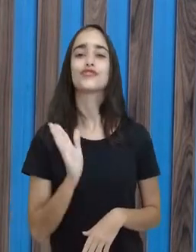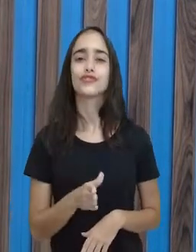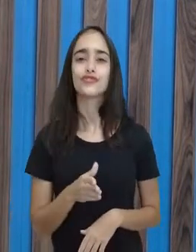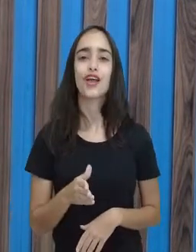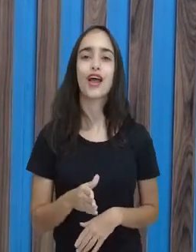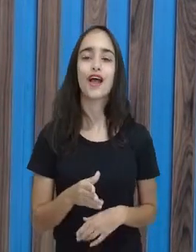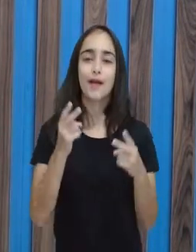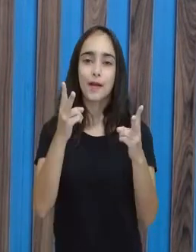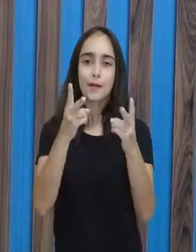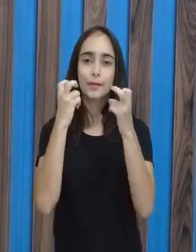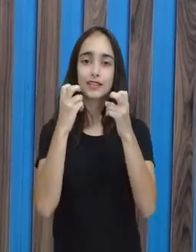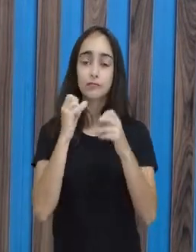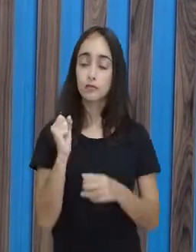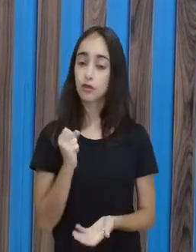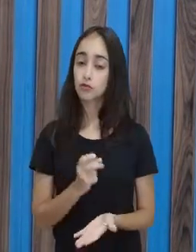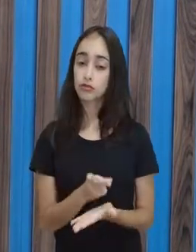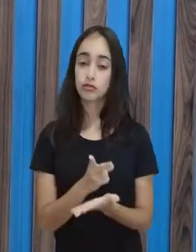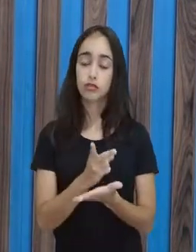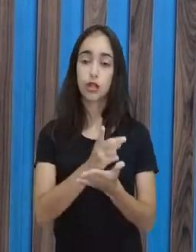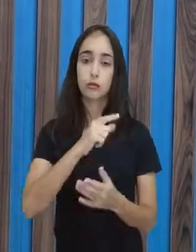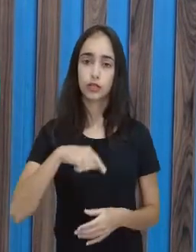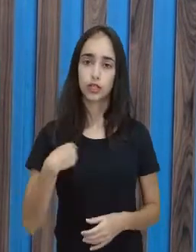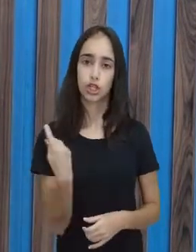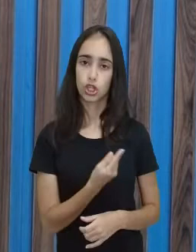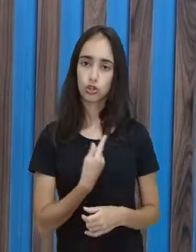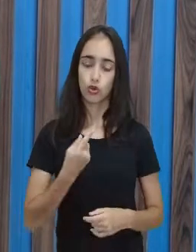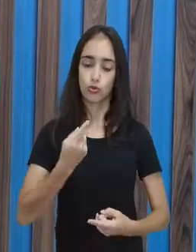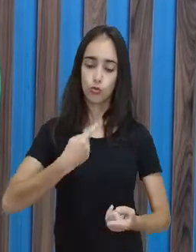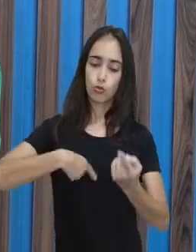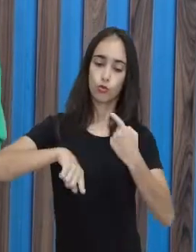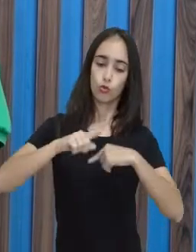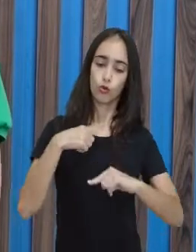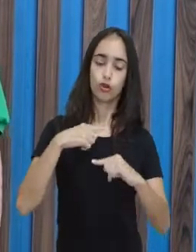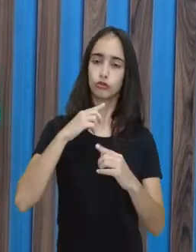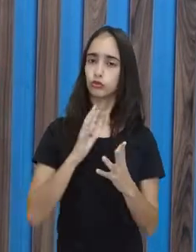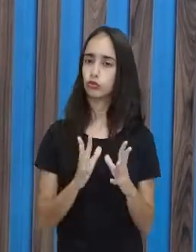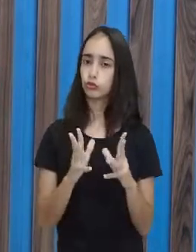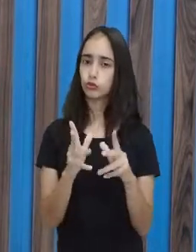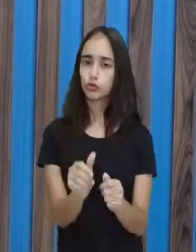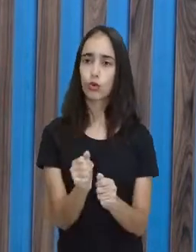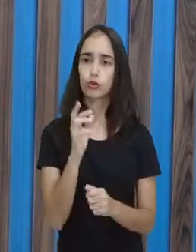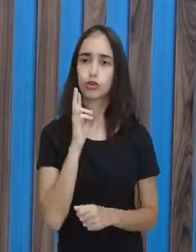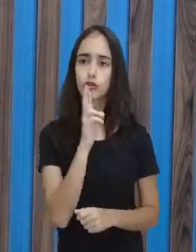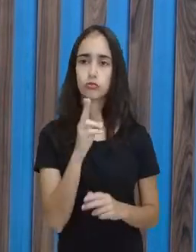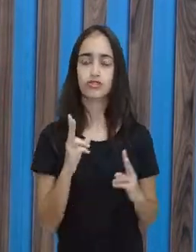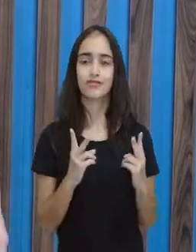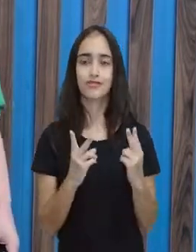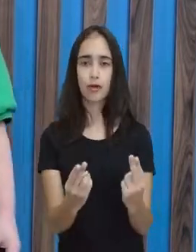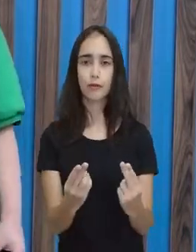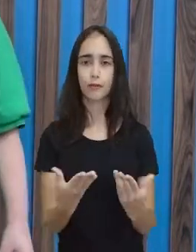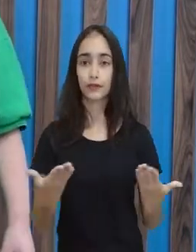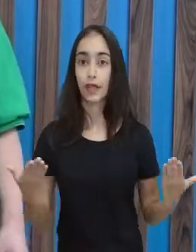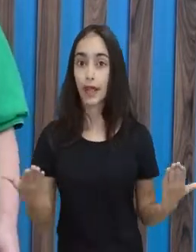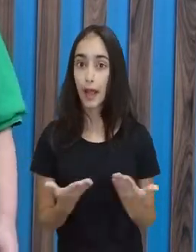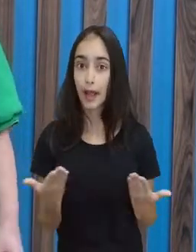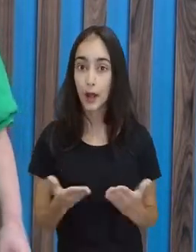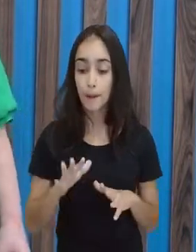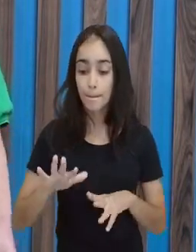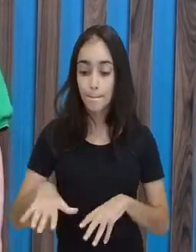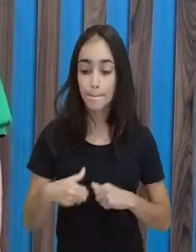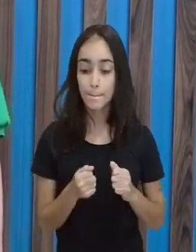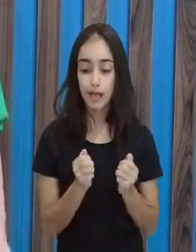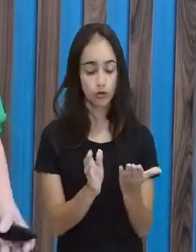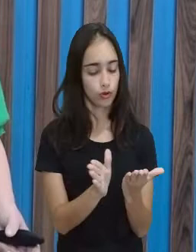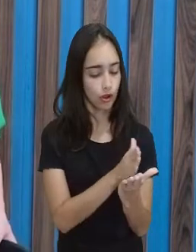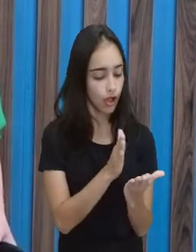na inversa, todas as multiplicações vai dar o mesmo resultado. Bem, agora pegue seu caderno